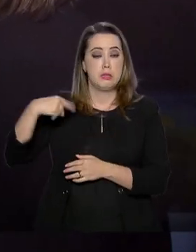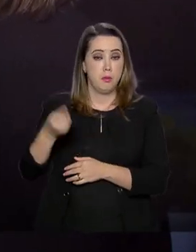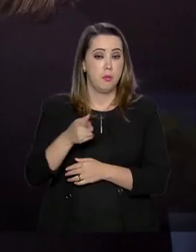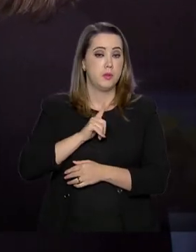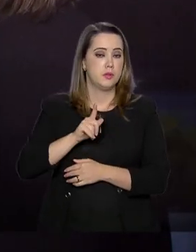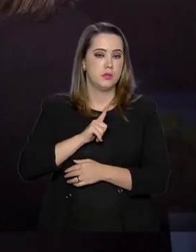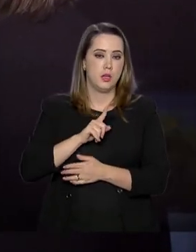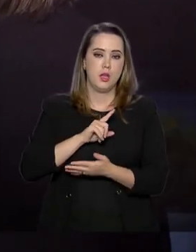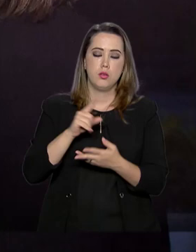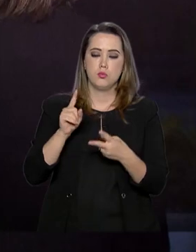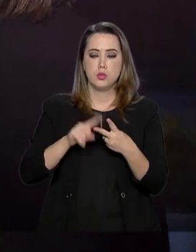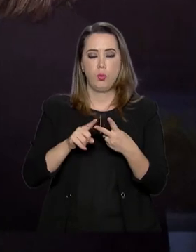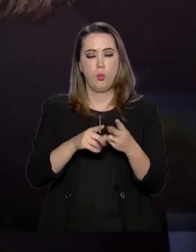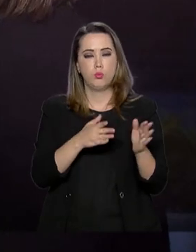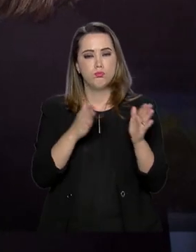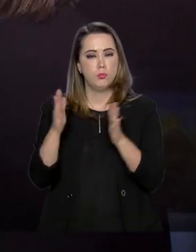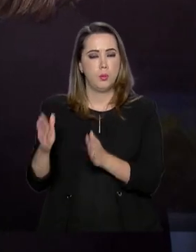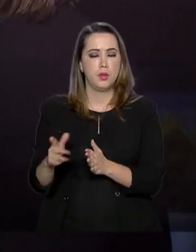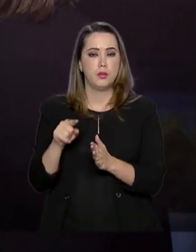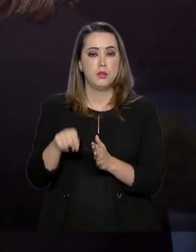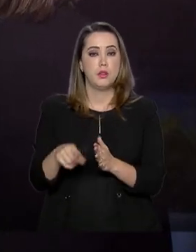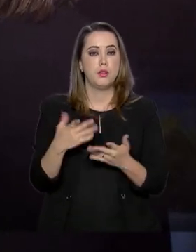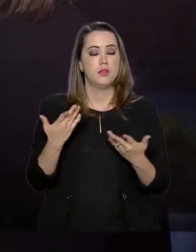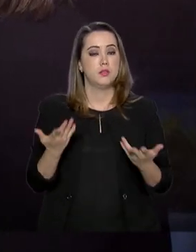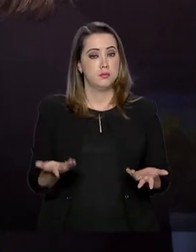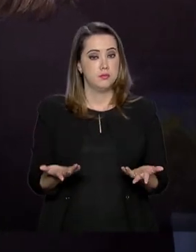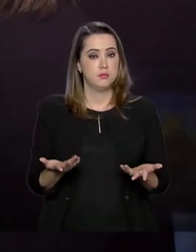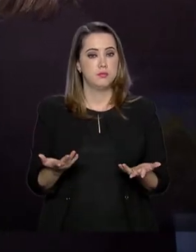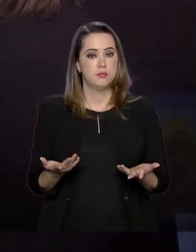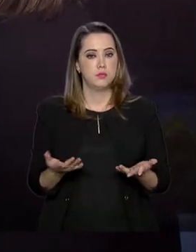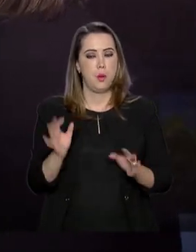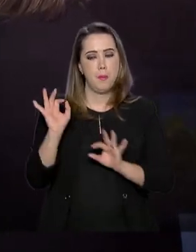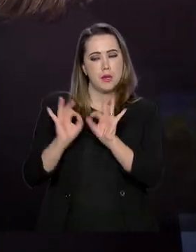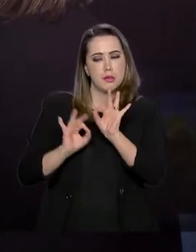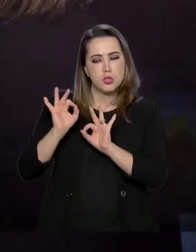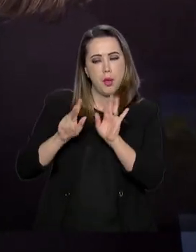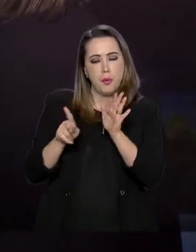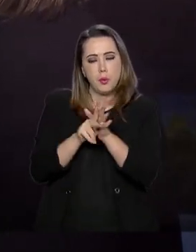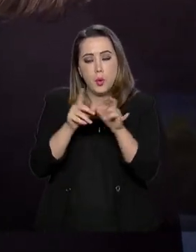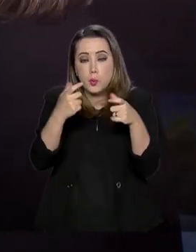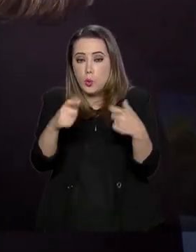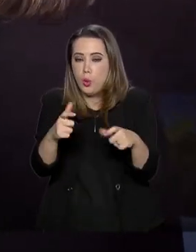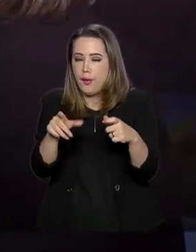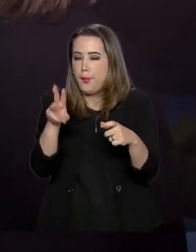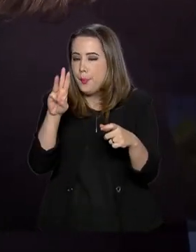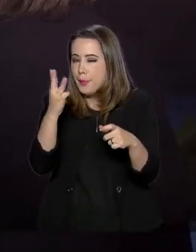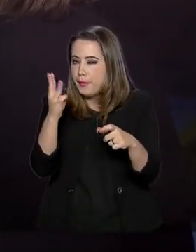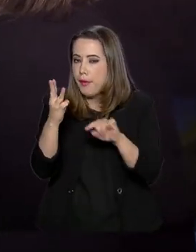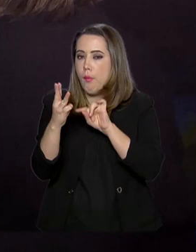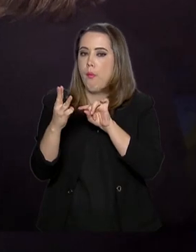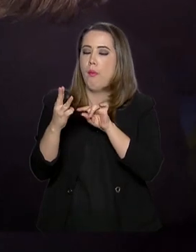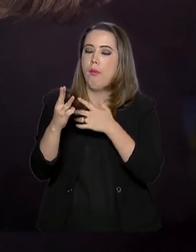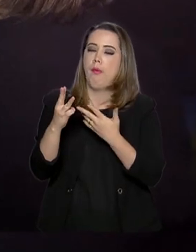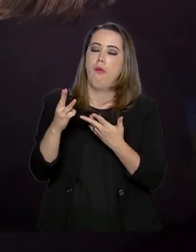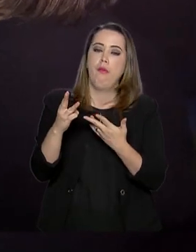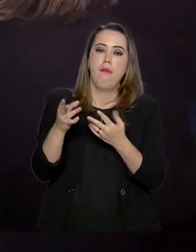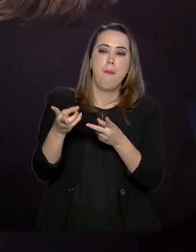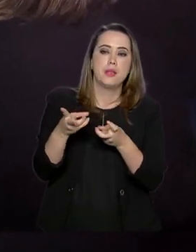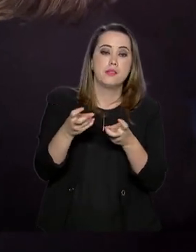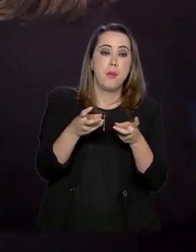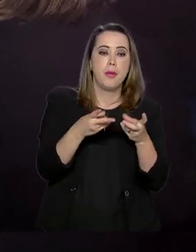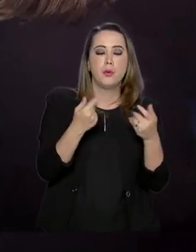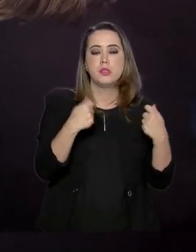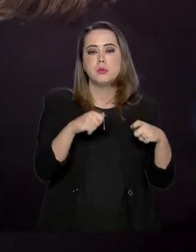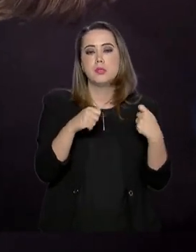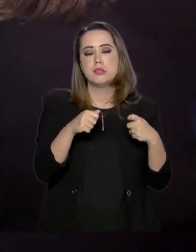daí, nós passamos para uma segunda fase, que é a fase de planos locais, preparação, verificar tudo o que é